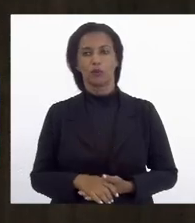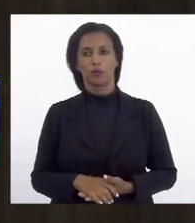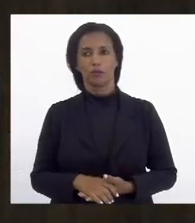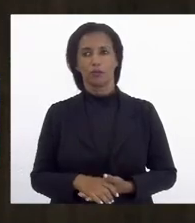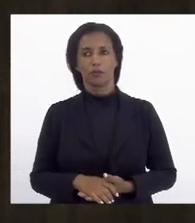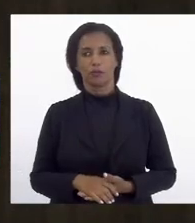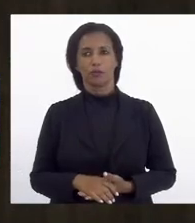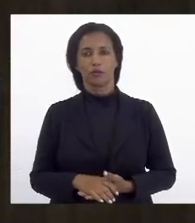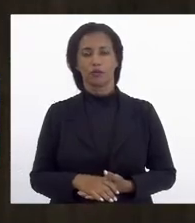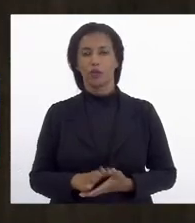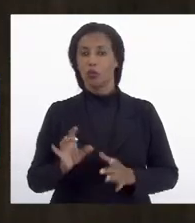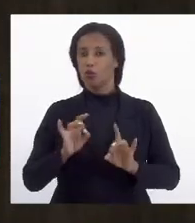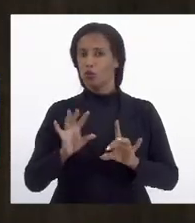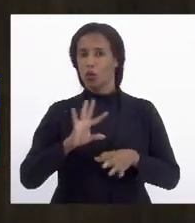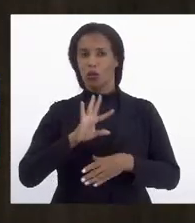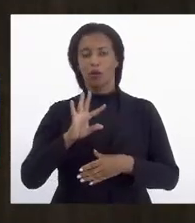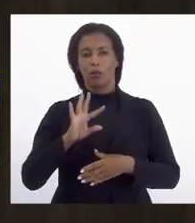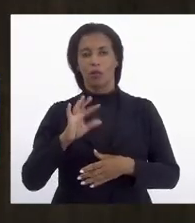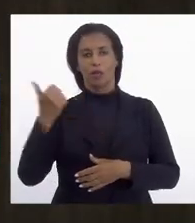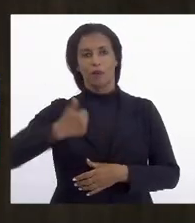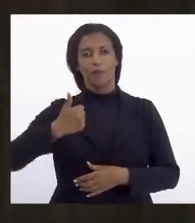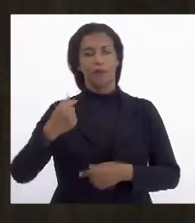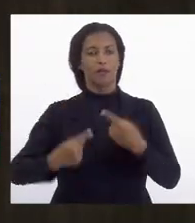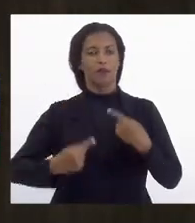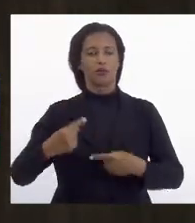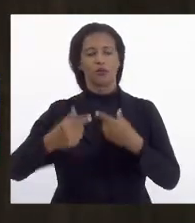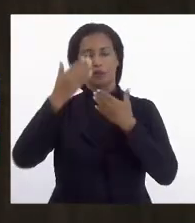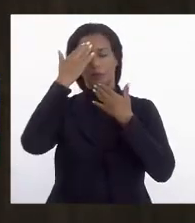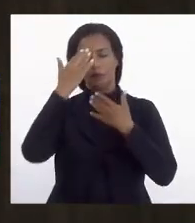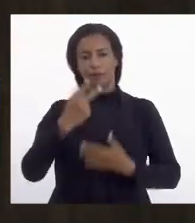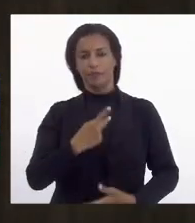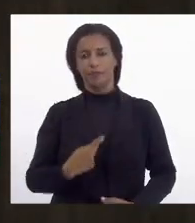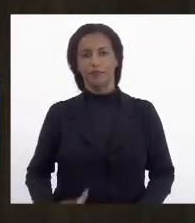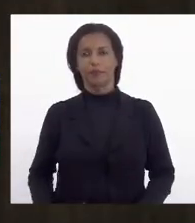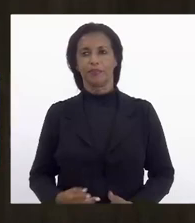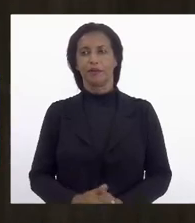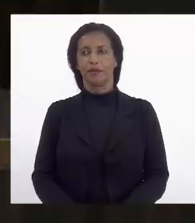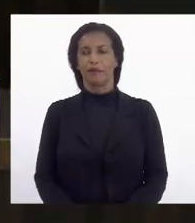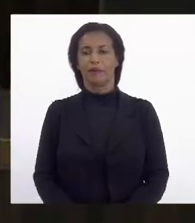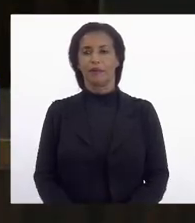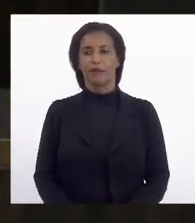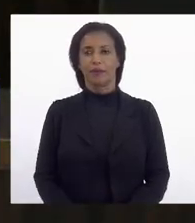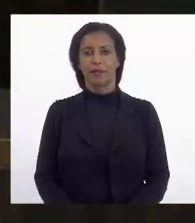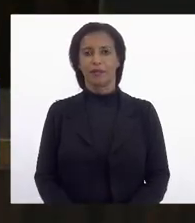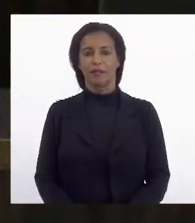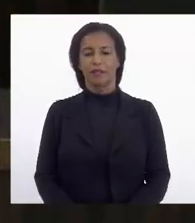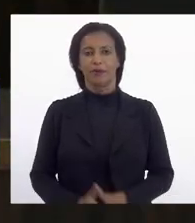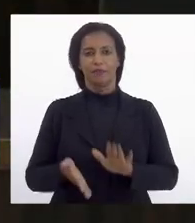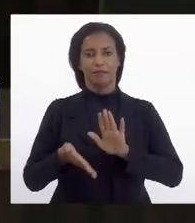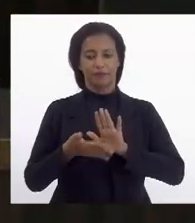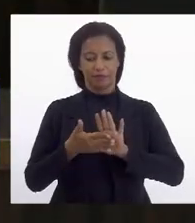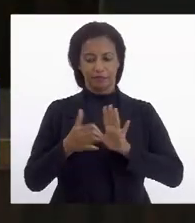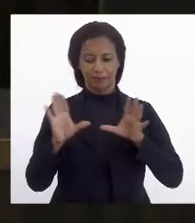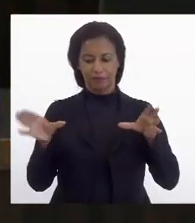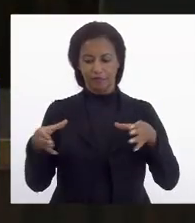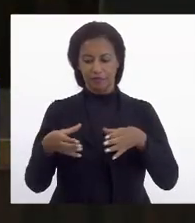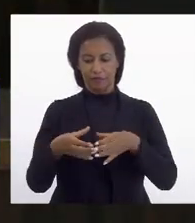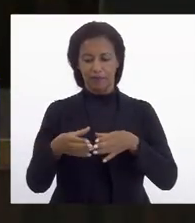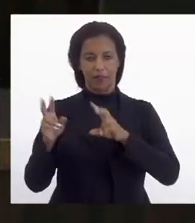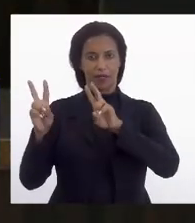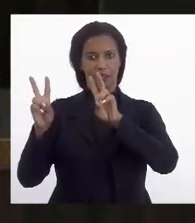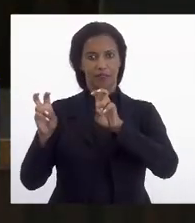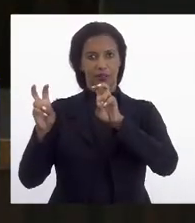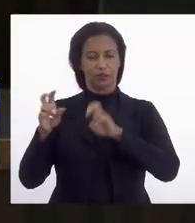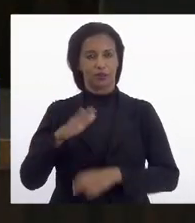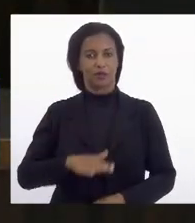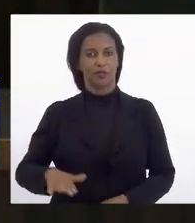apenas concluindo por substitutivo está em primeira discussão obrigado senhor Presidente para emitir parecer pela Comissão de Assuntos da